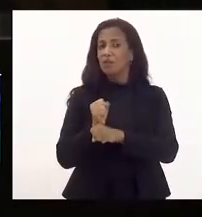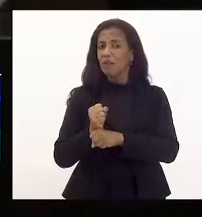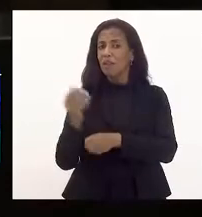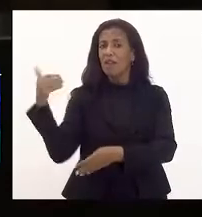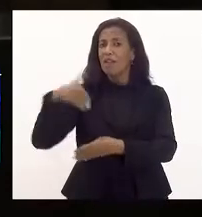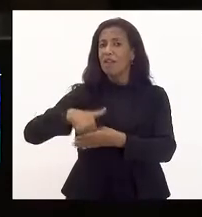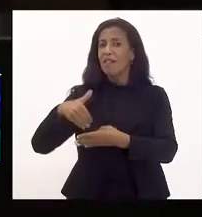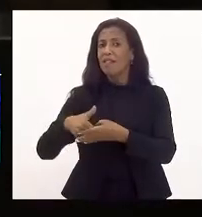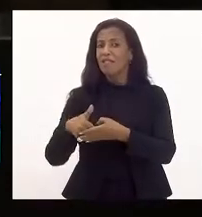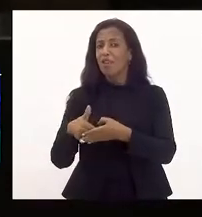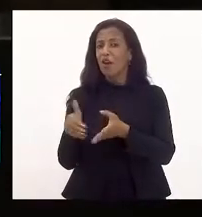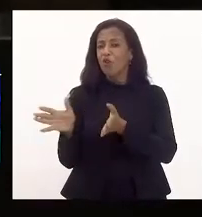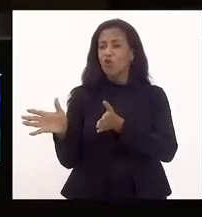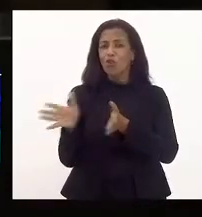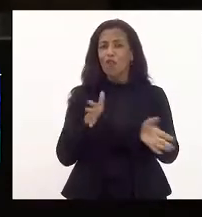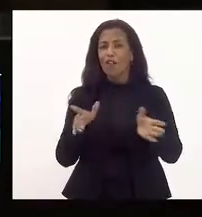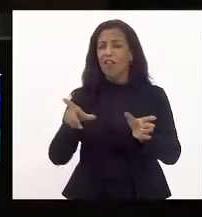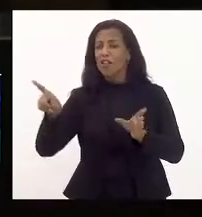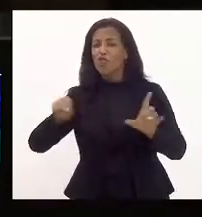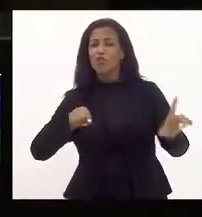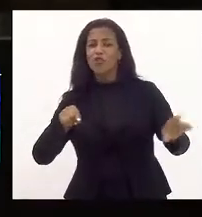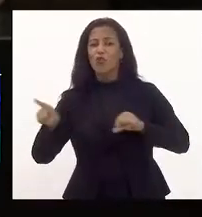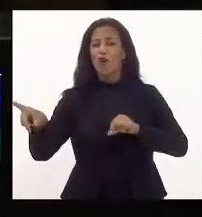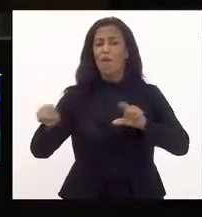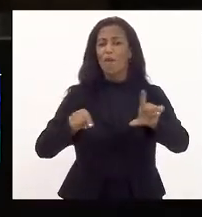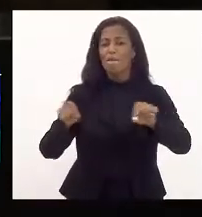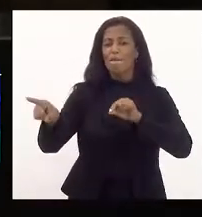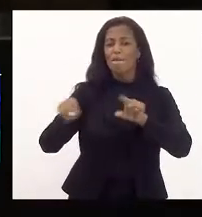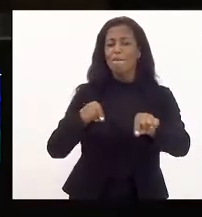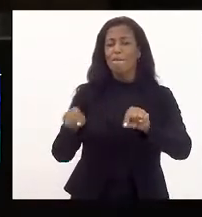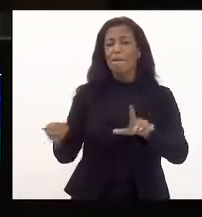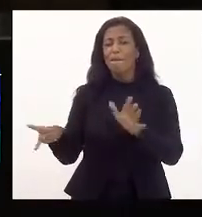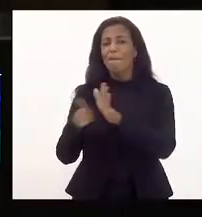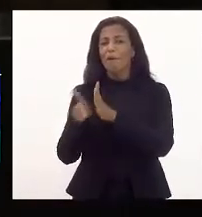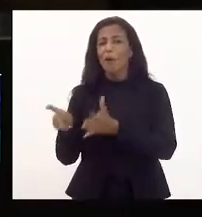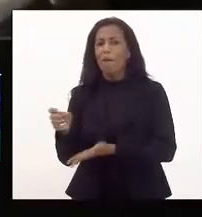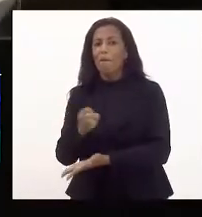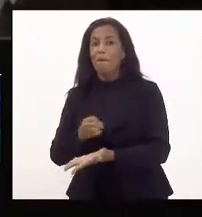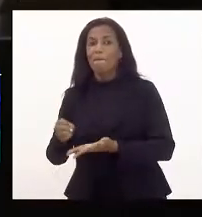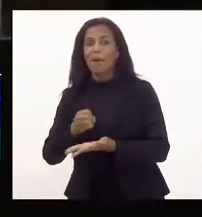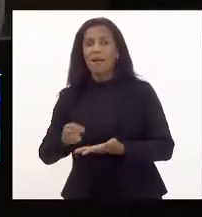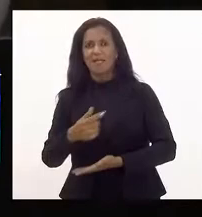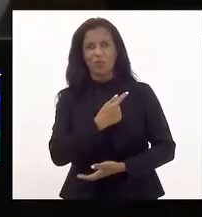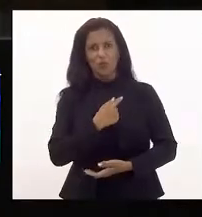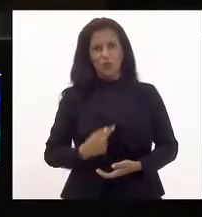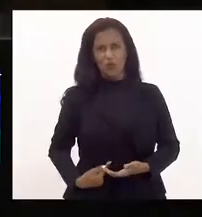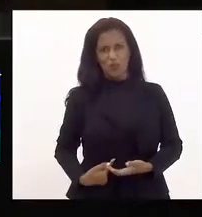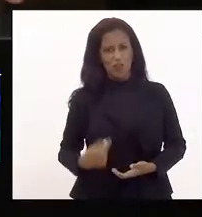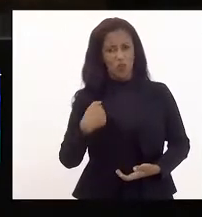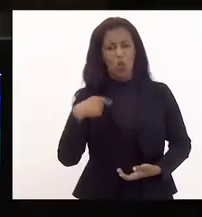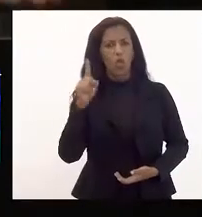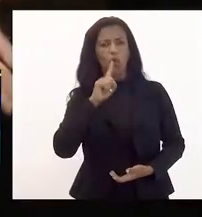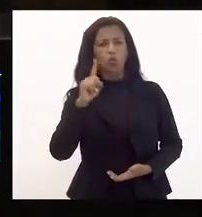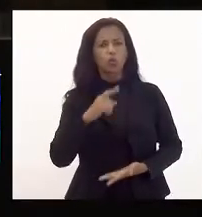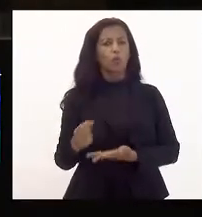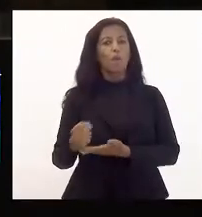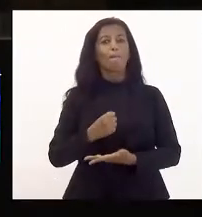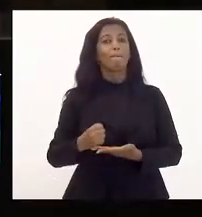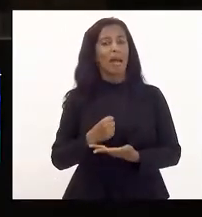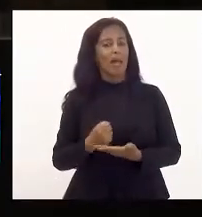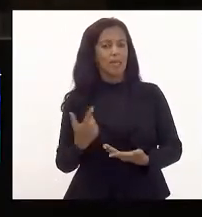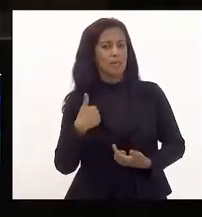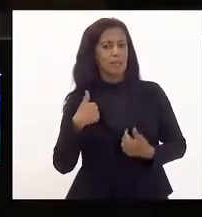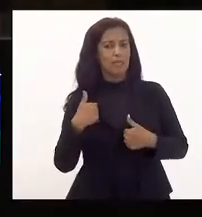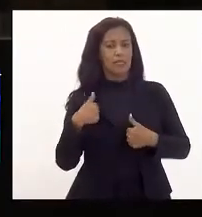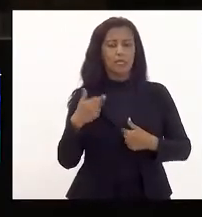só vai para determinado segmento, que faz parte da base do governo ou não. Eu não sou base do governo, não sou posição governo, eu sou a favor